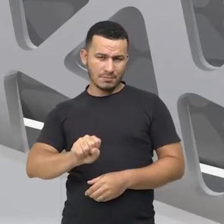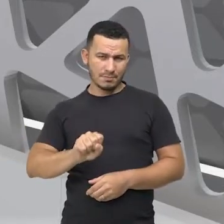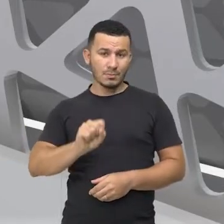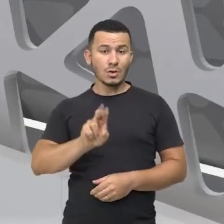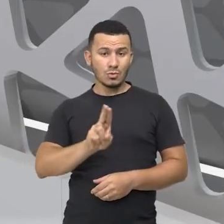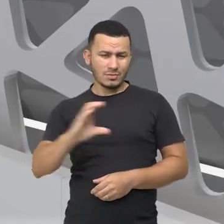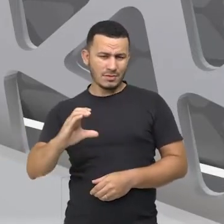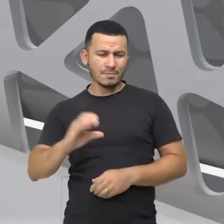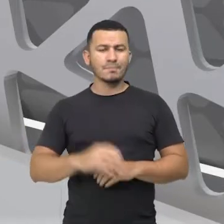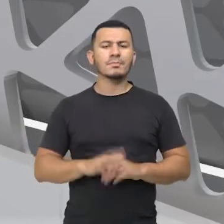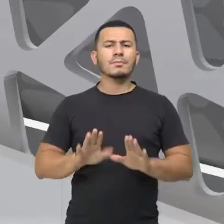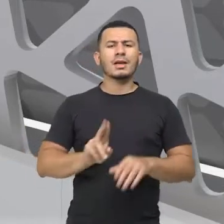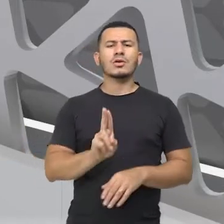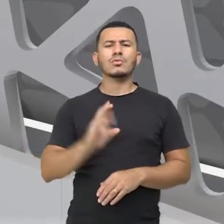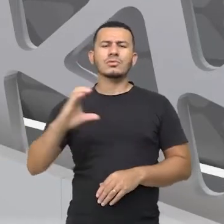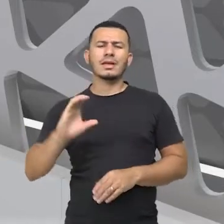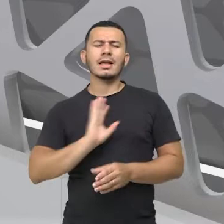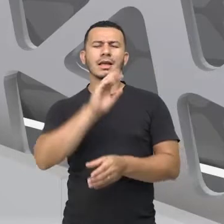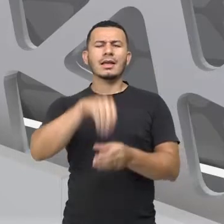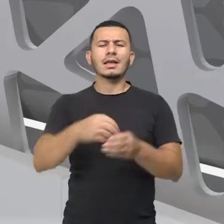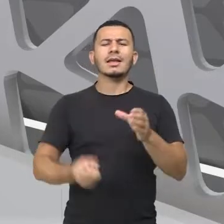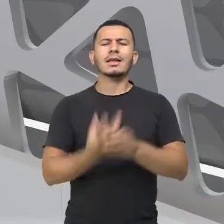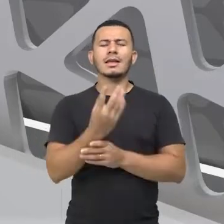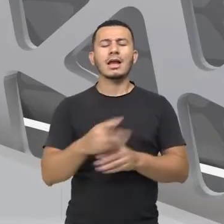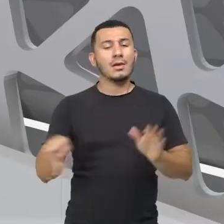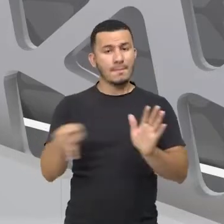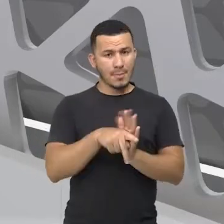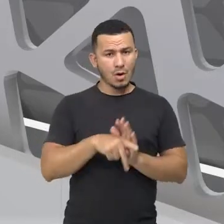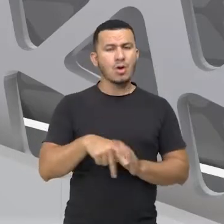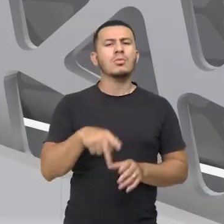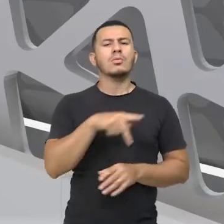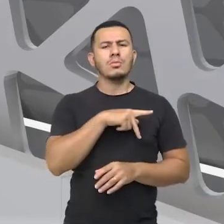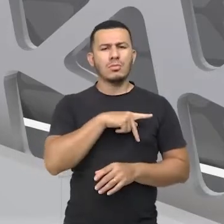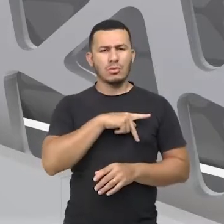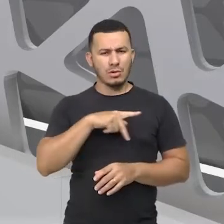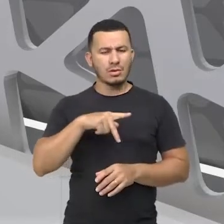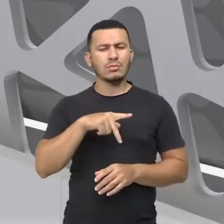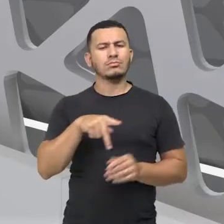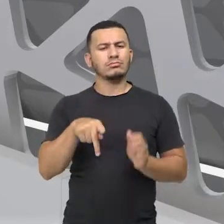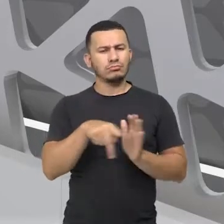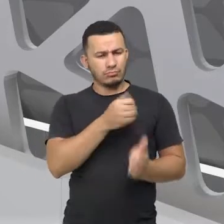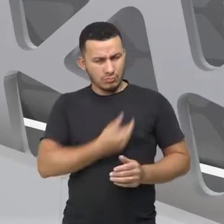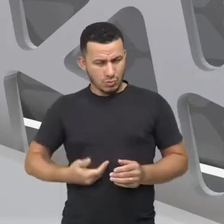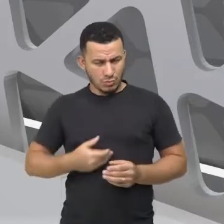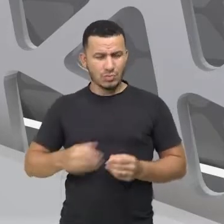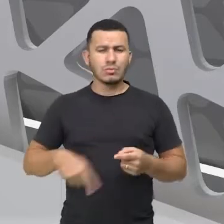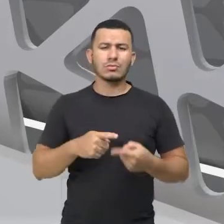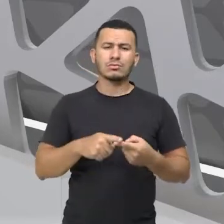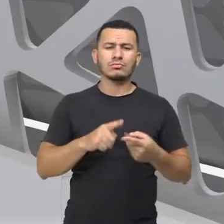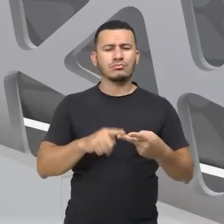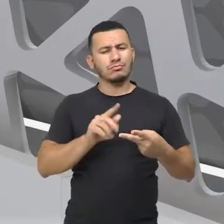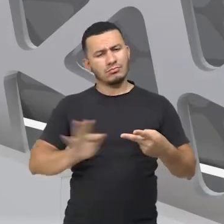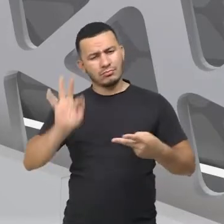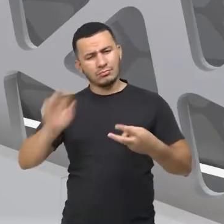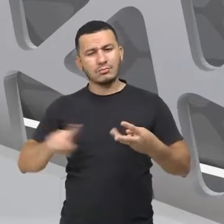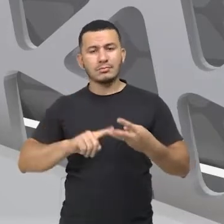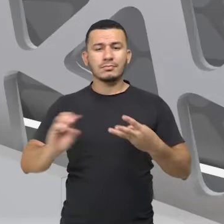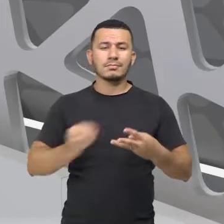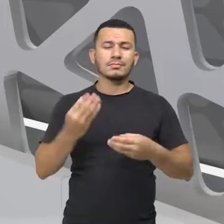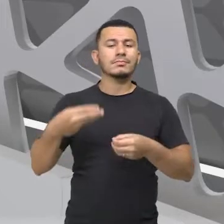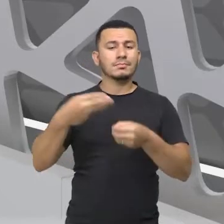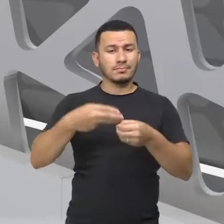quem é que vai criar essas UCs é o poder público, a nível federal, estadual ou a nível municipal.